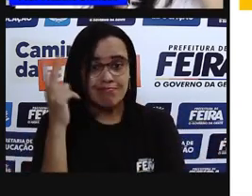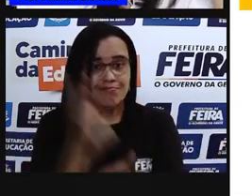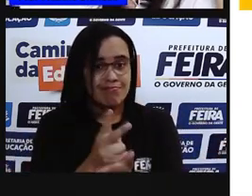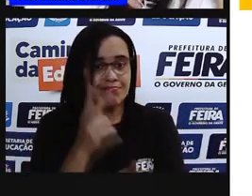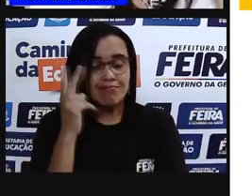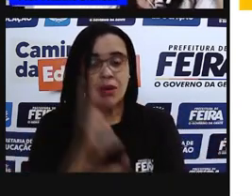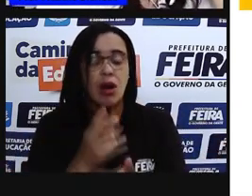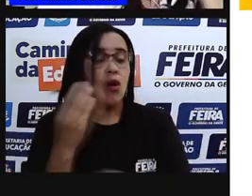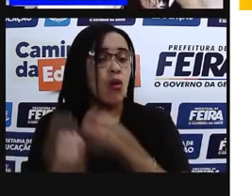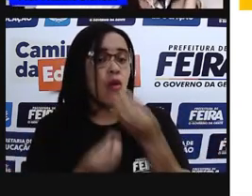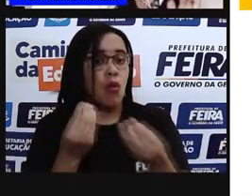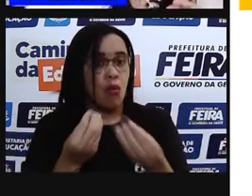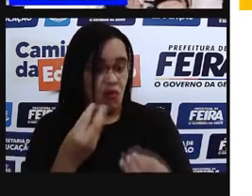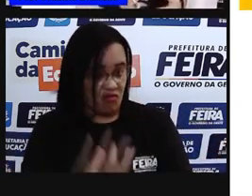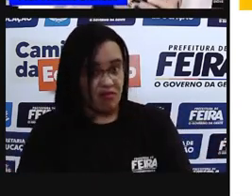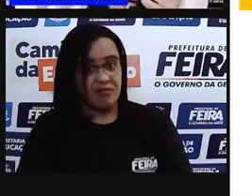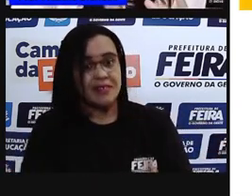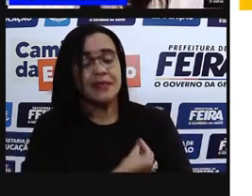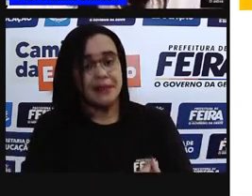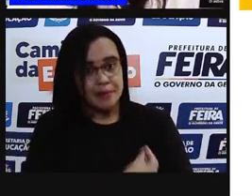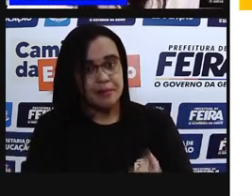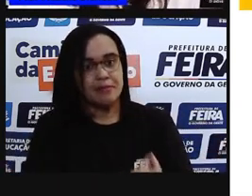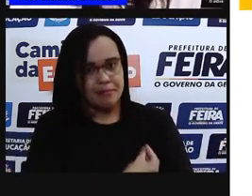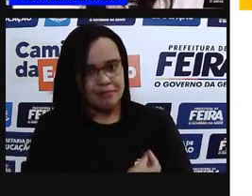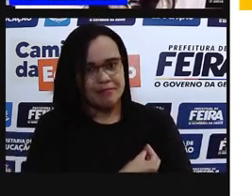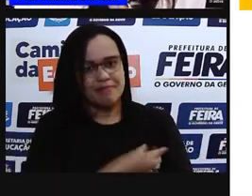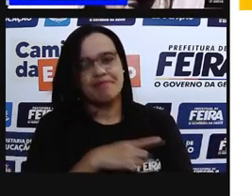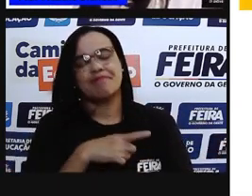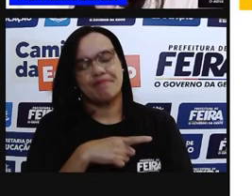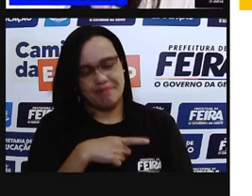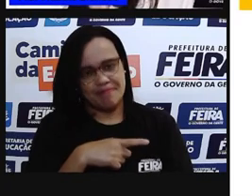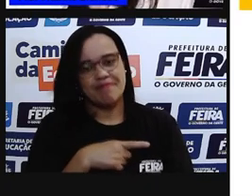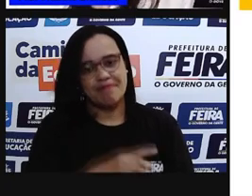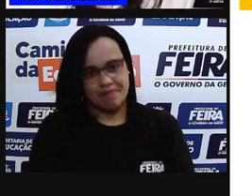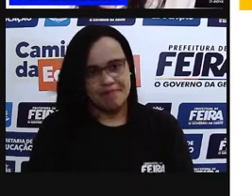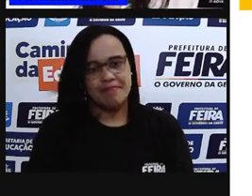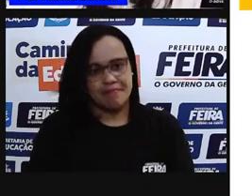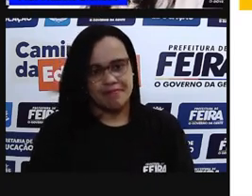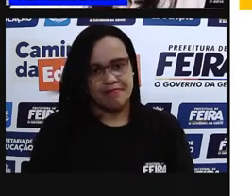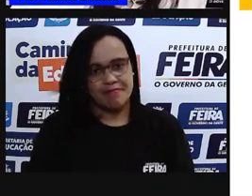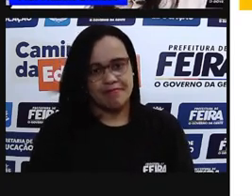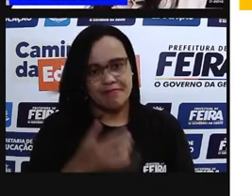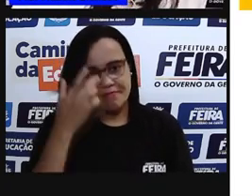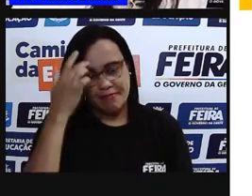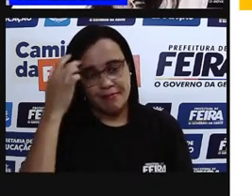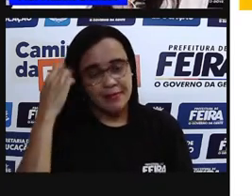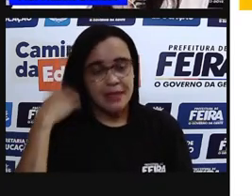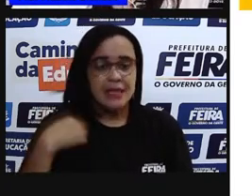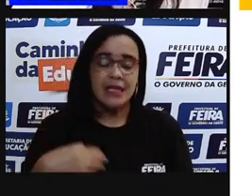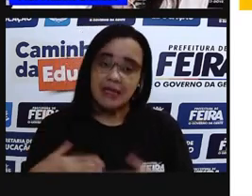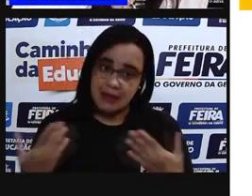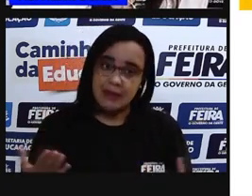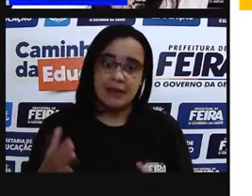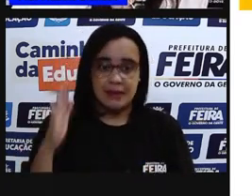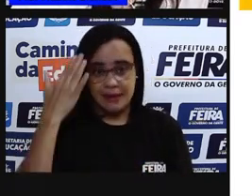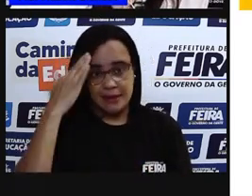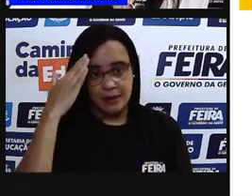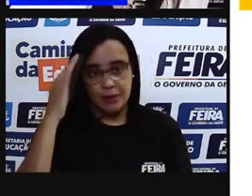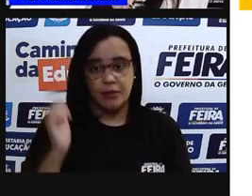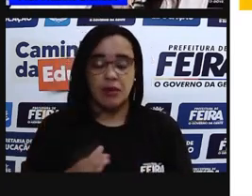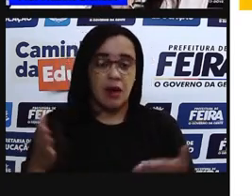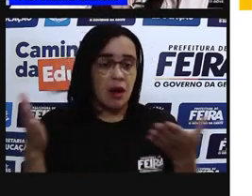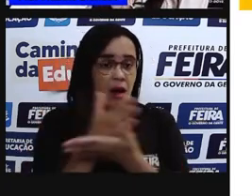E como a gente viu, vão ter células que vão ser chamadas de eucariontes, como essas células aqui, ó,